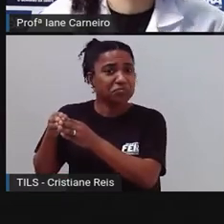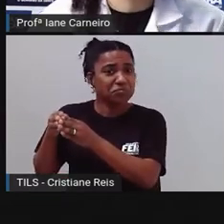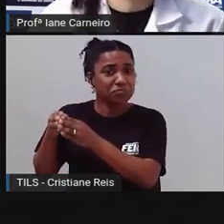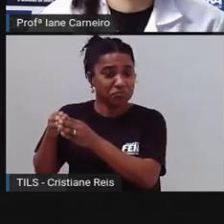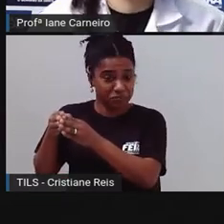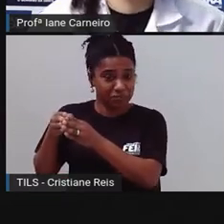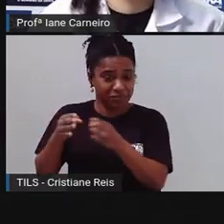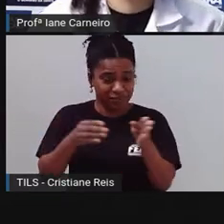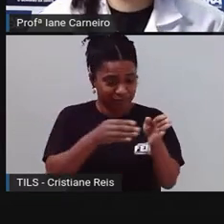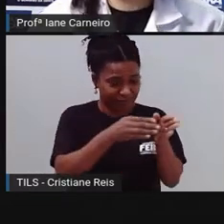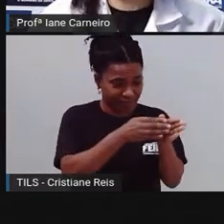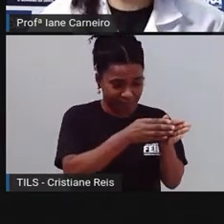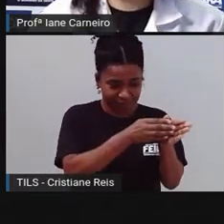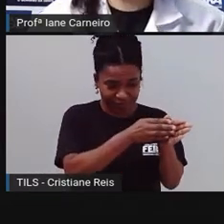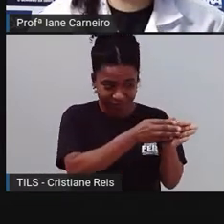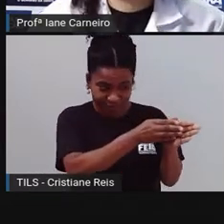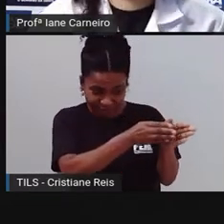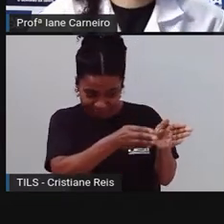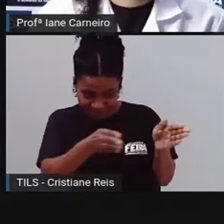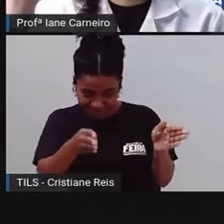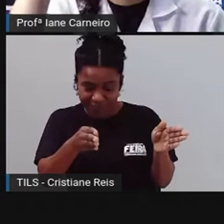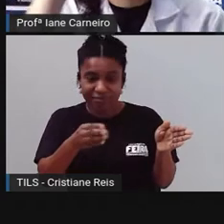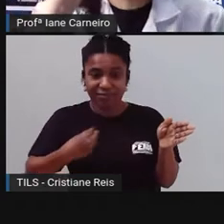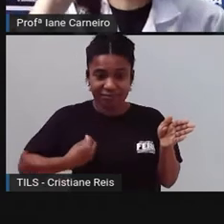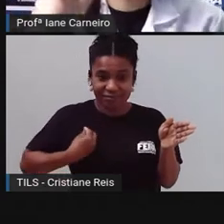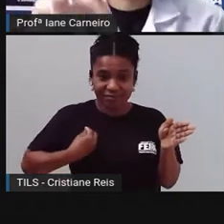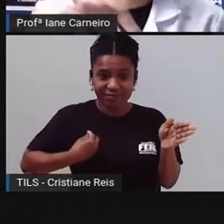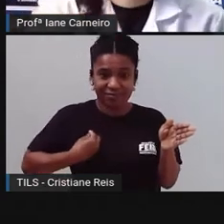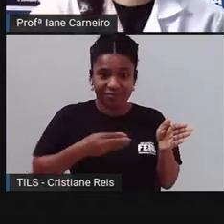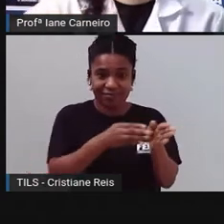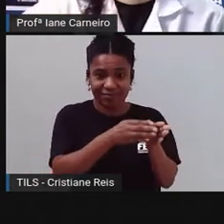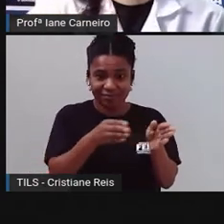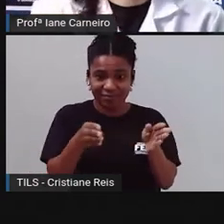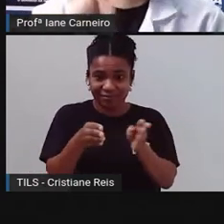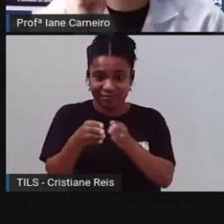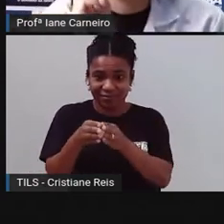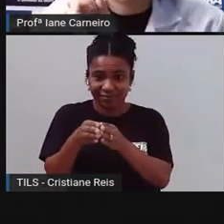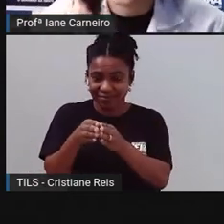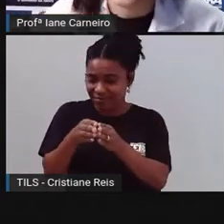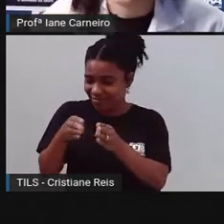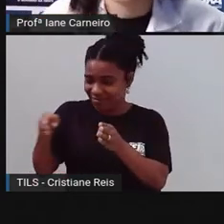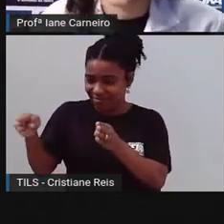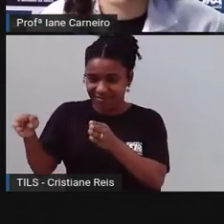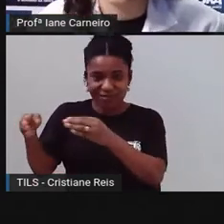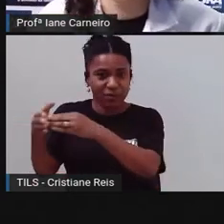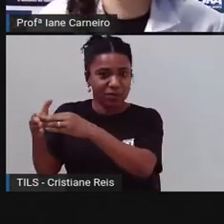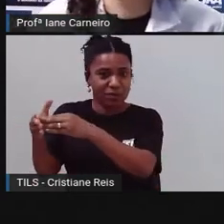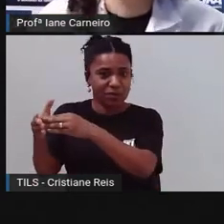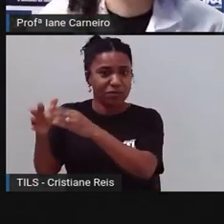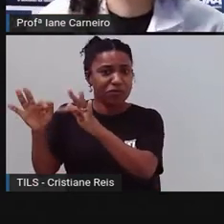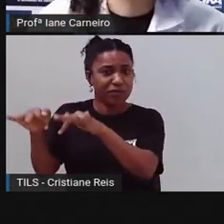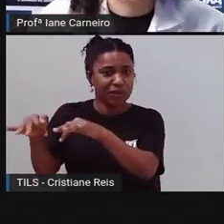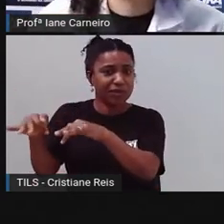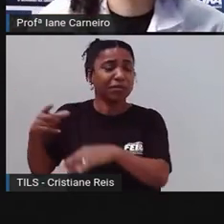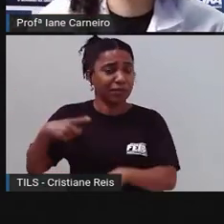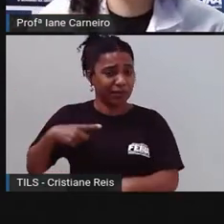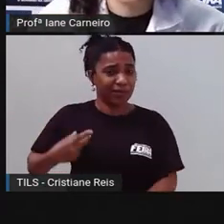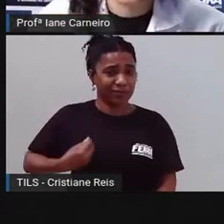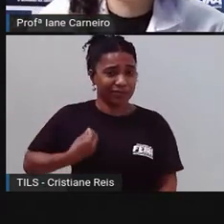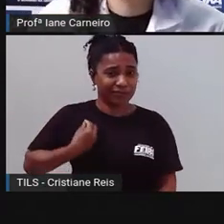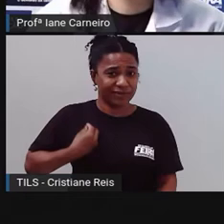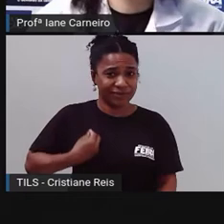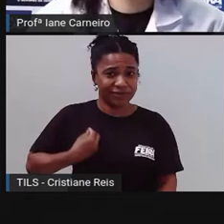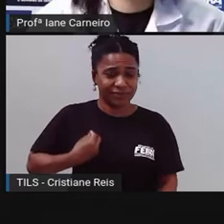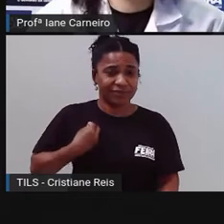do fim. Essa está facinho. Vamos analisar, ó. Está no